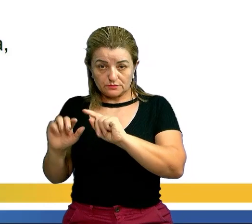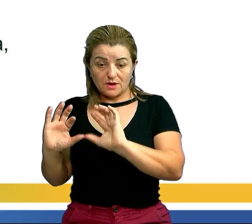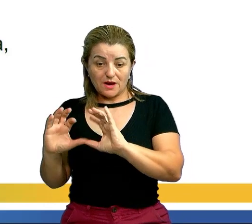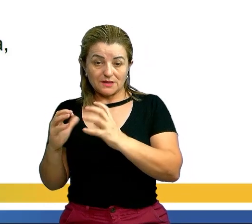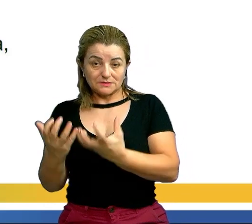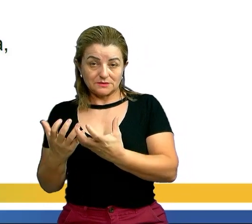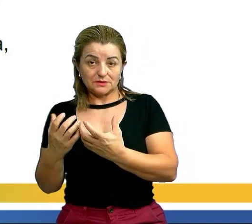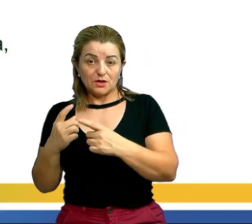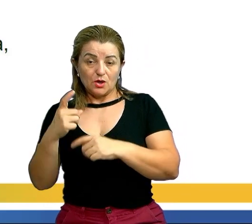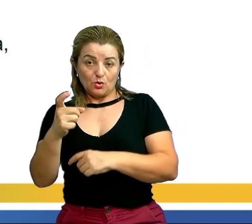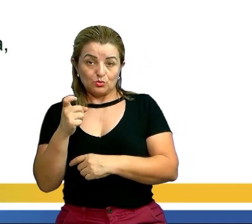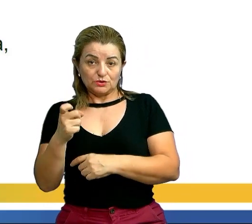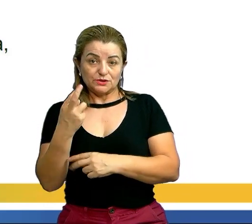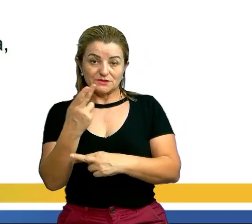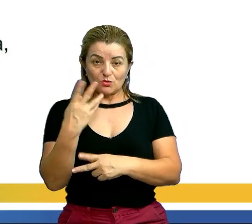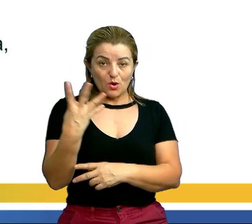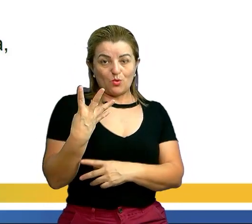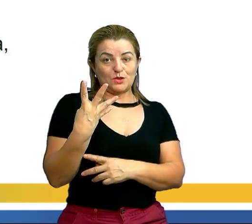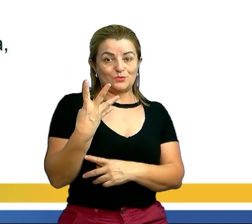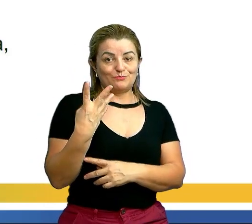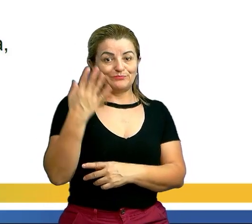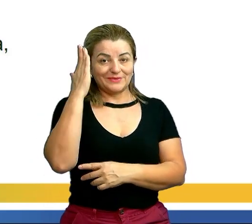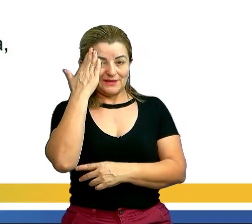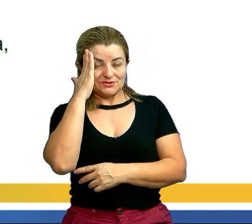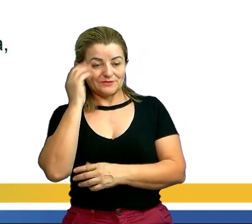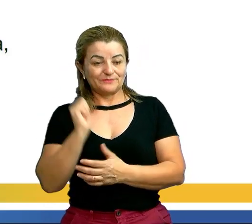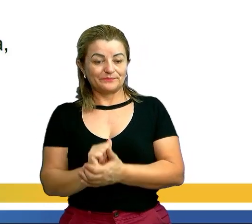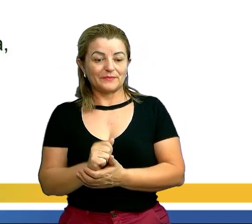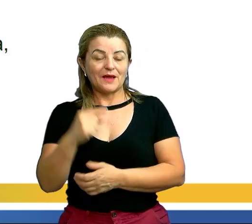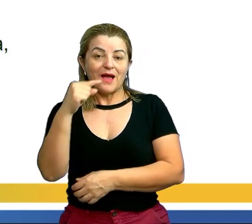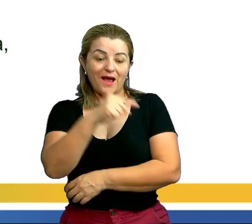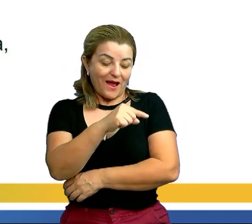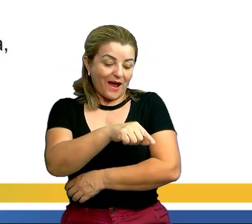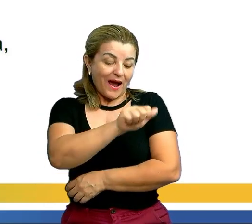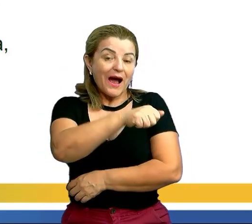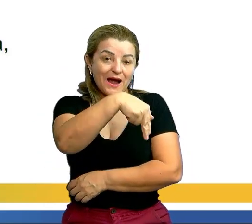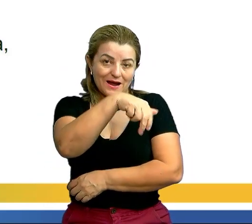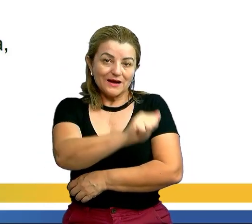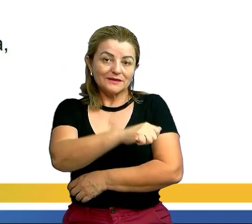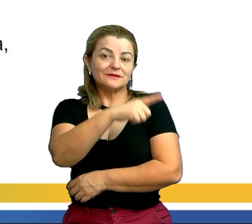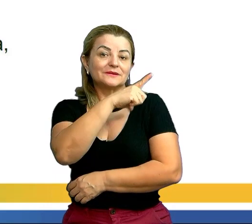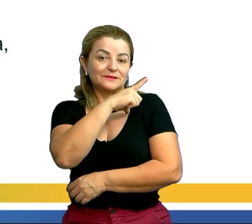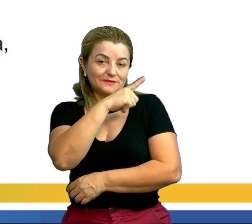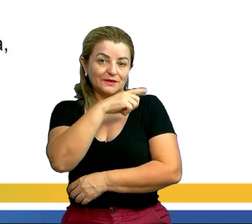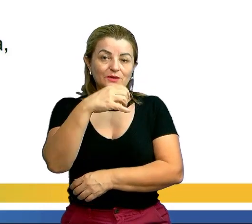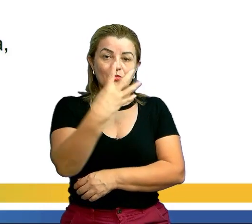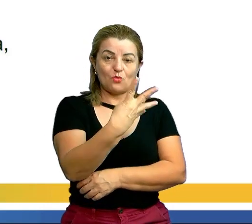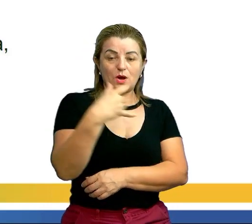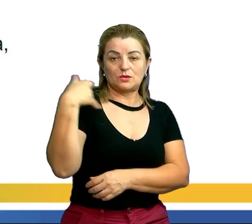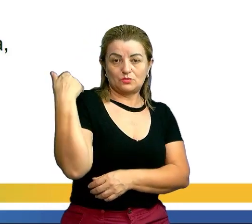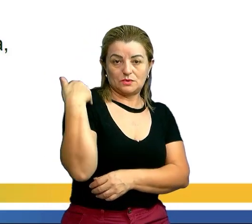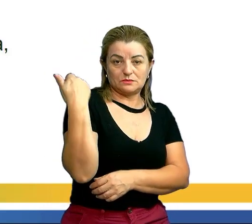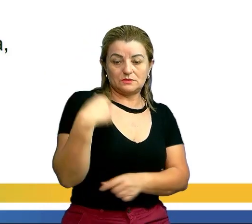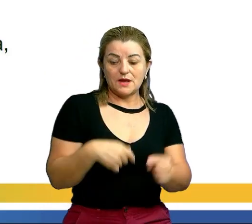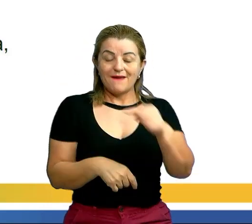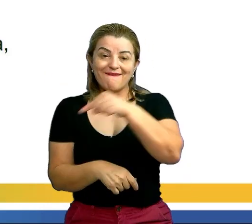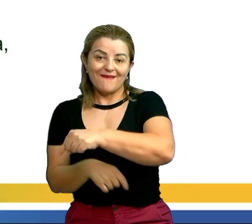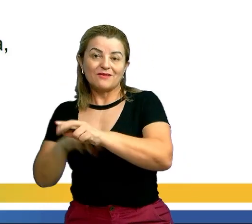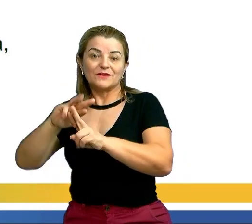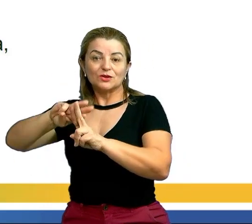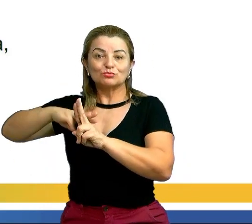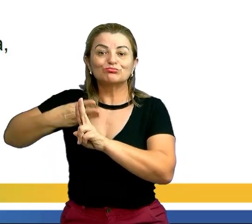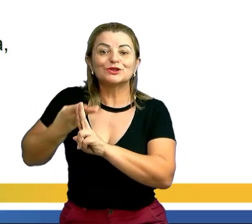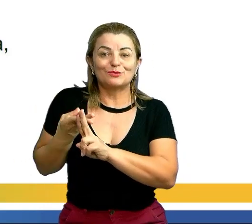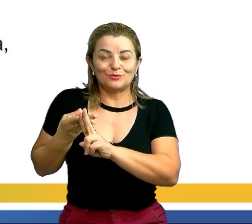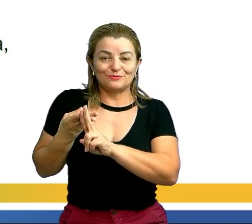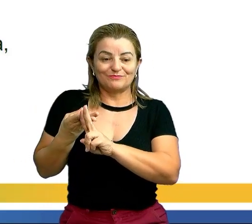a 4. Então, bora entender alguma coisa? A Ana, nesse caso, vai ter 4 anos e a sua irmã vai ter o triplo disso.